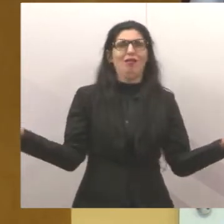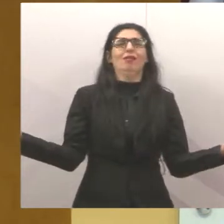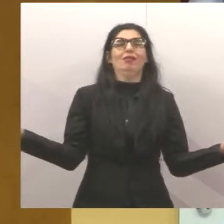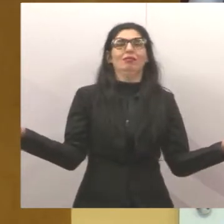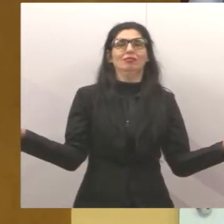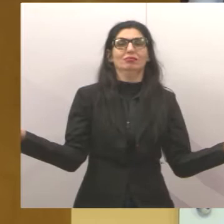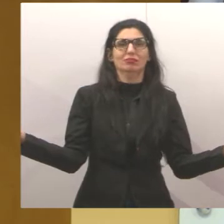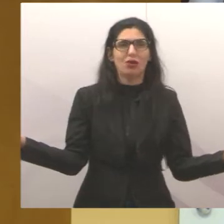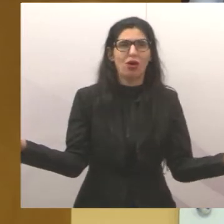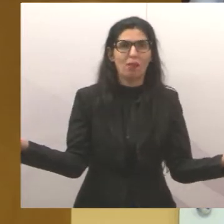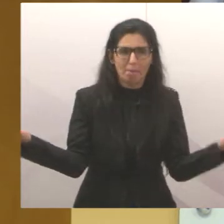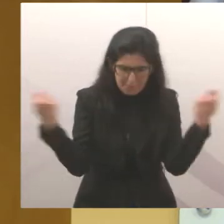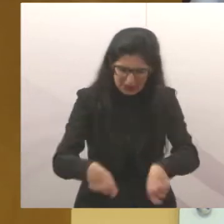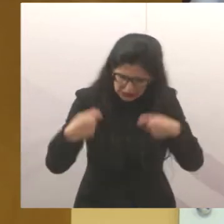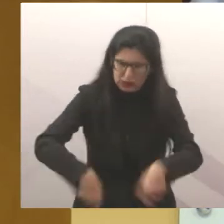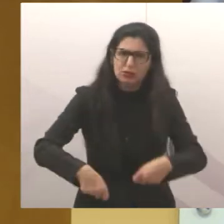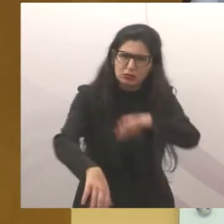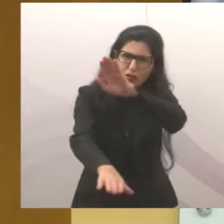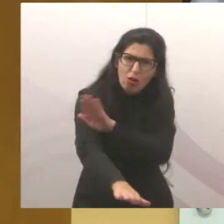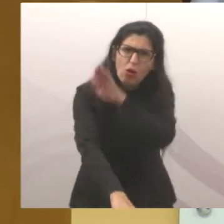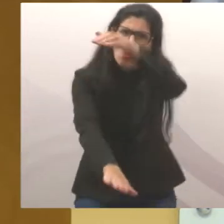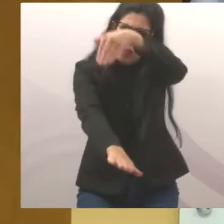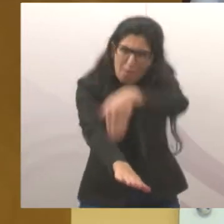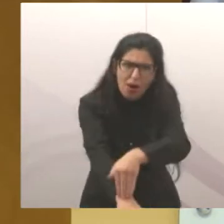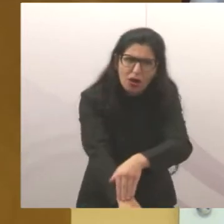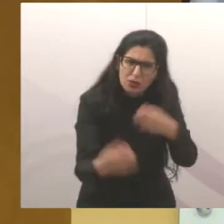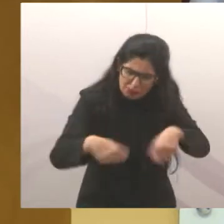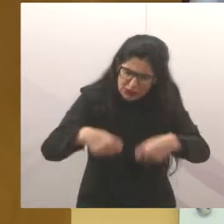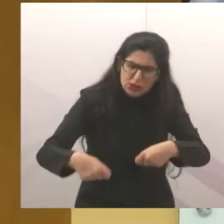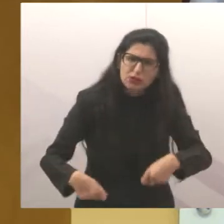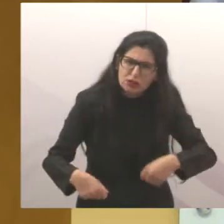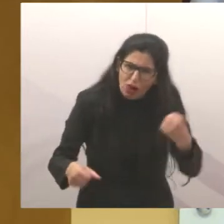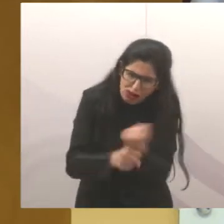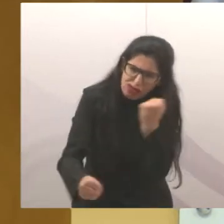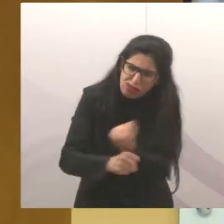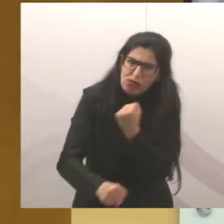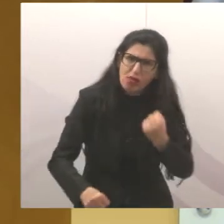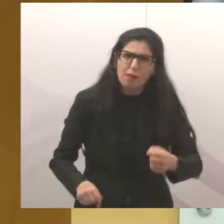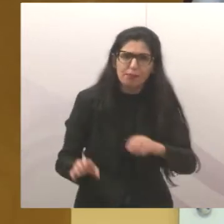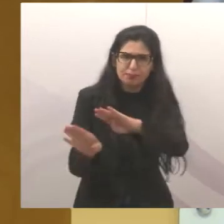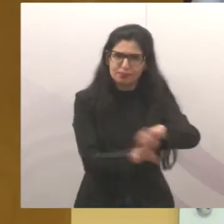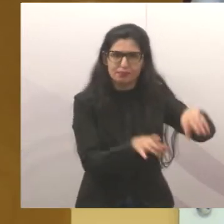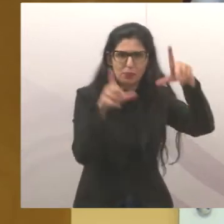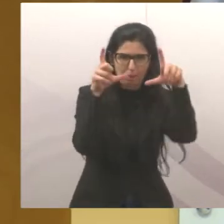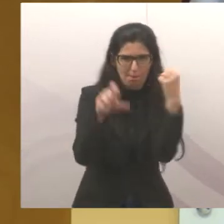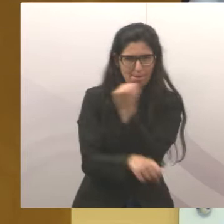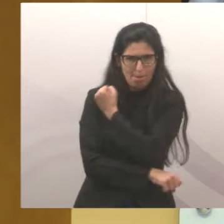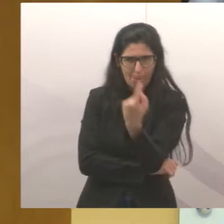pede. Por favor, a foto 1.